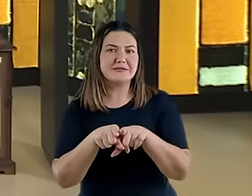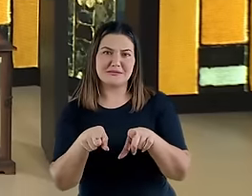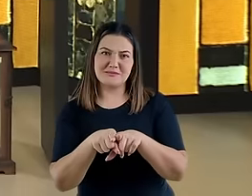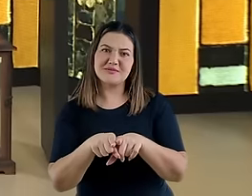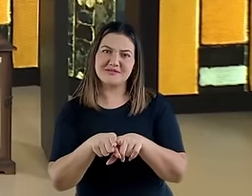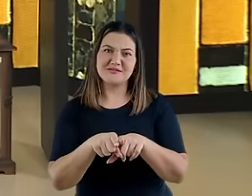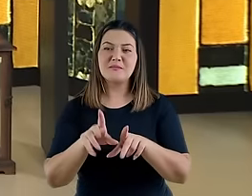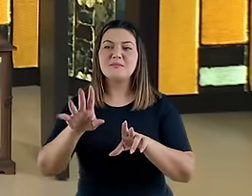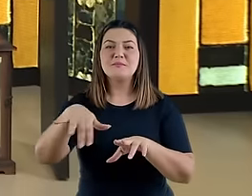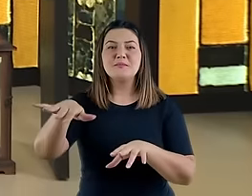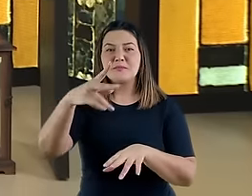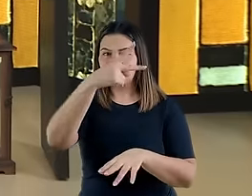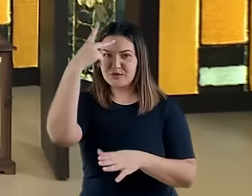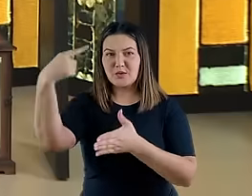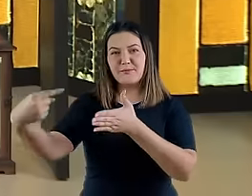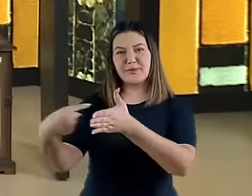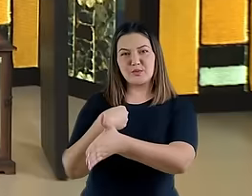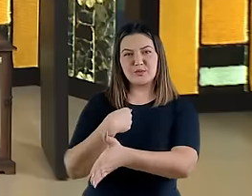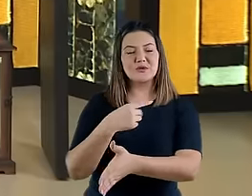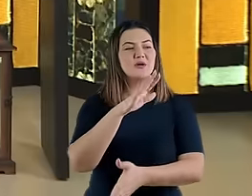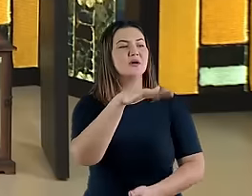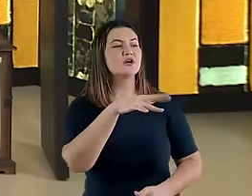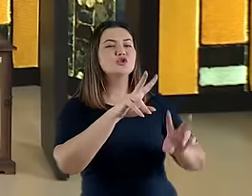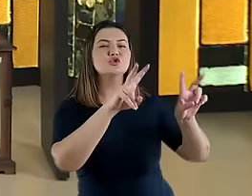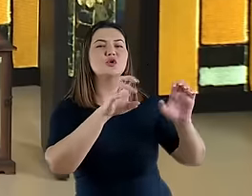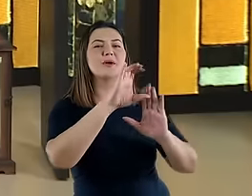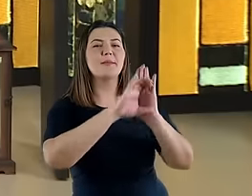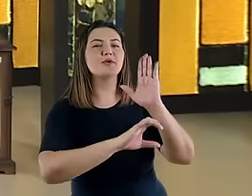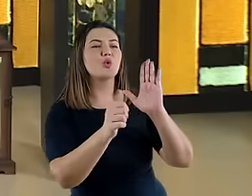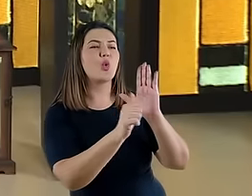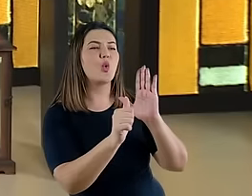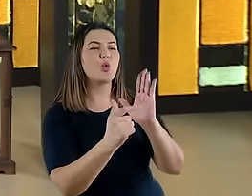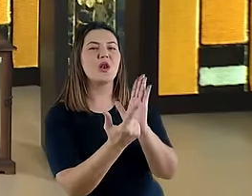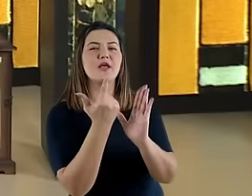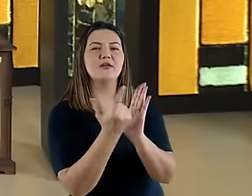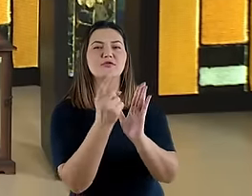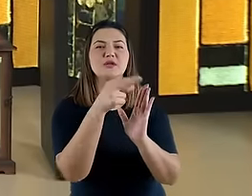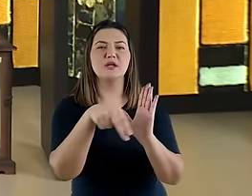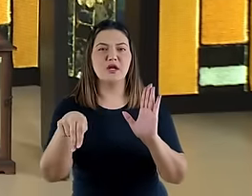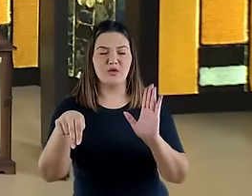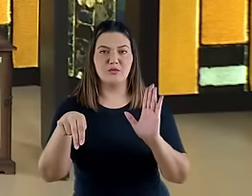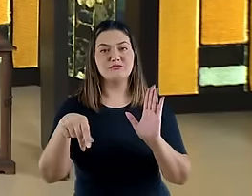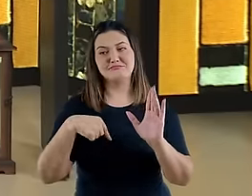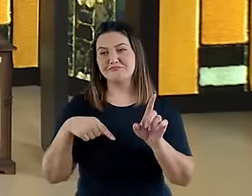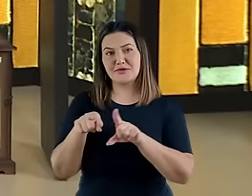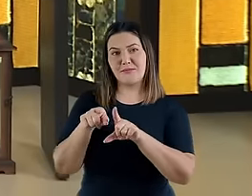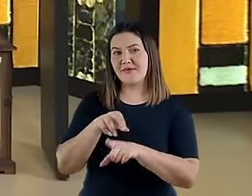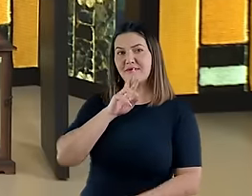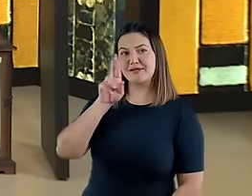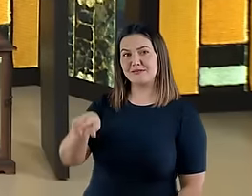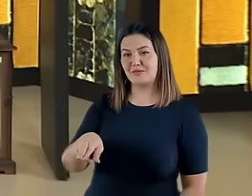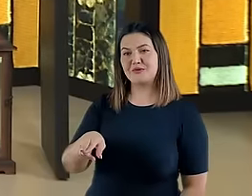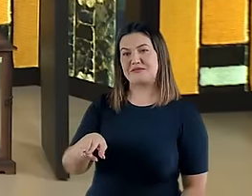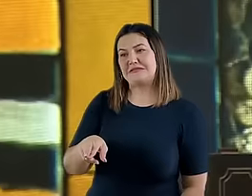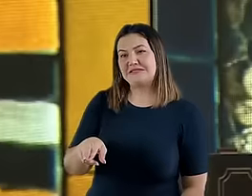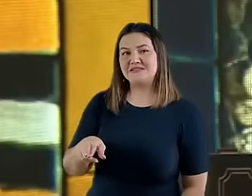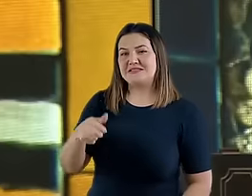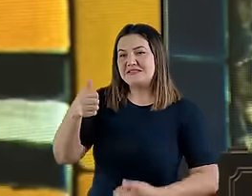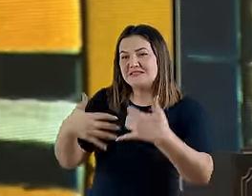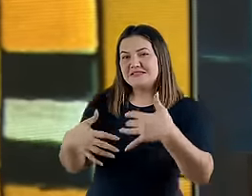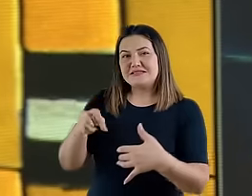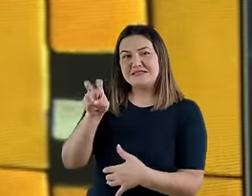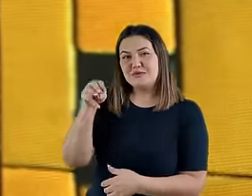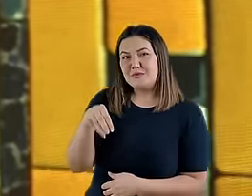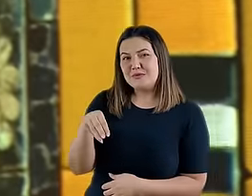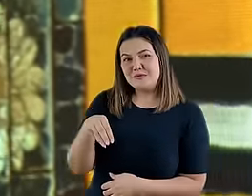parecida a quem lhe perguntava pelo significado último do capítulo 11 de Daniel. Mas